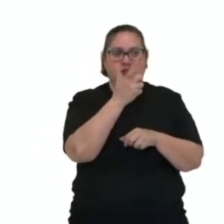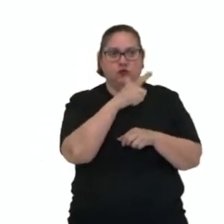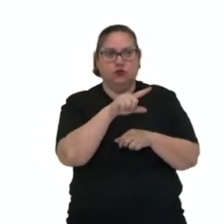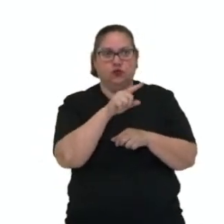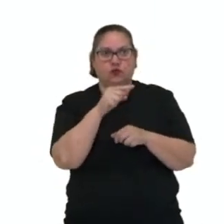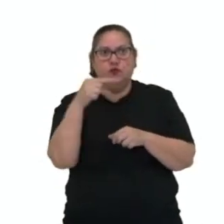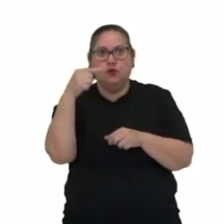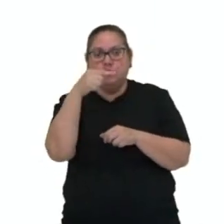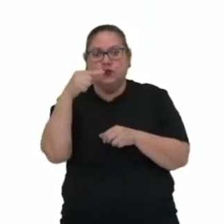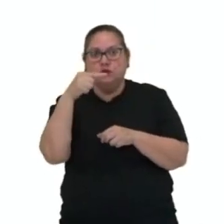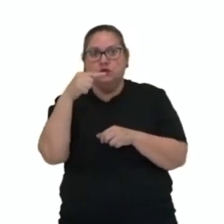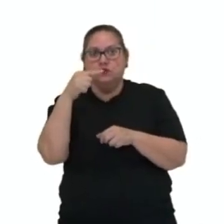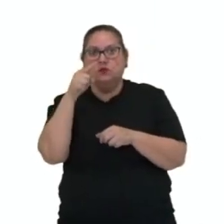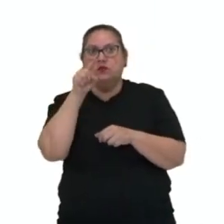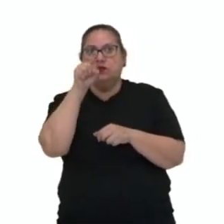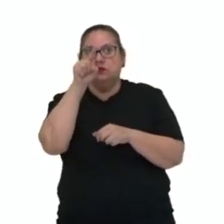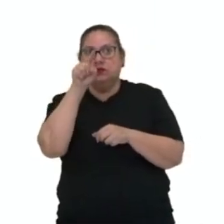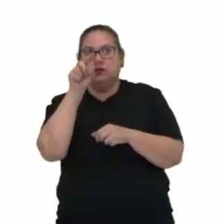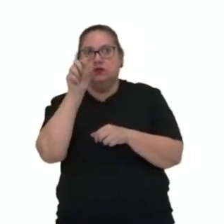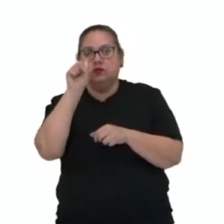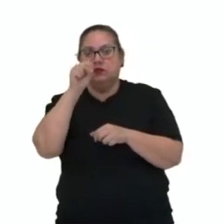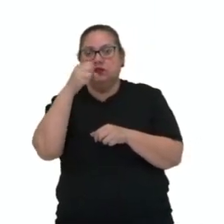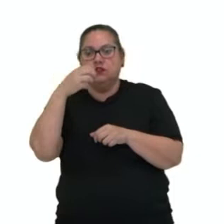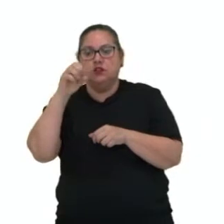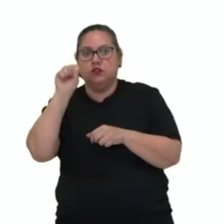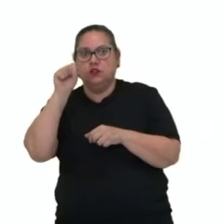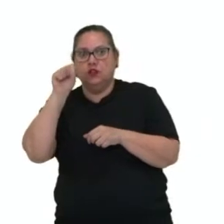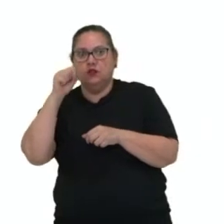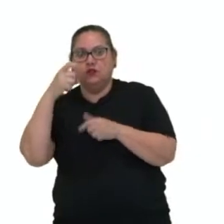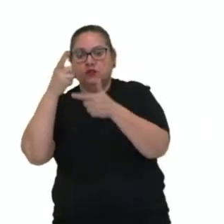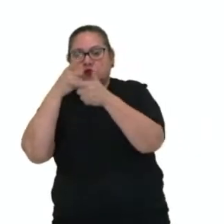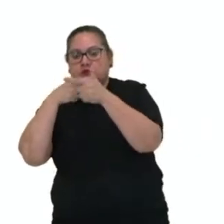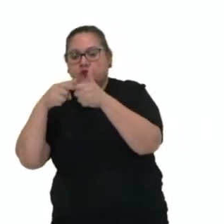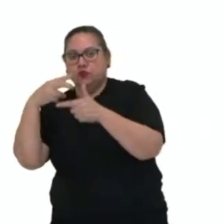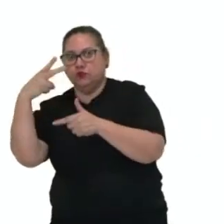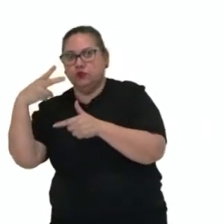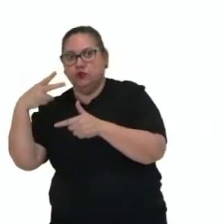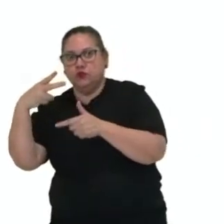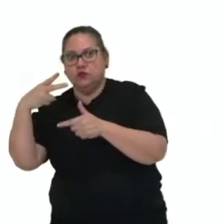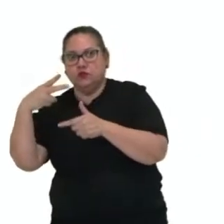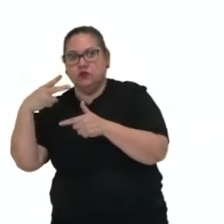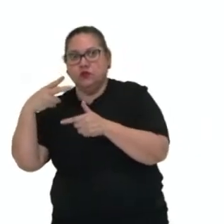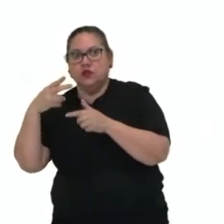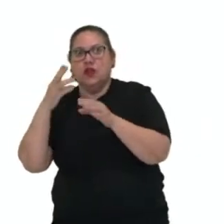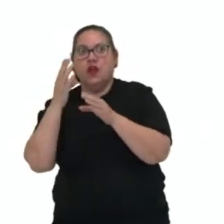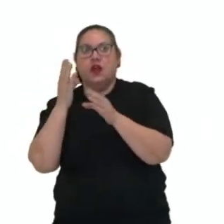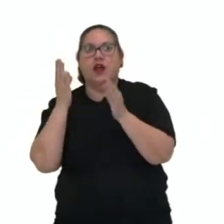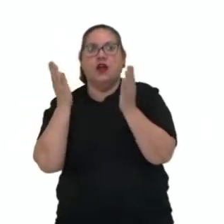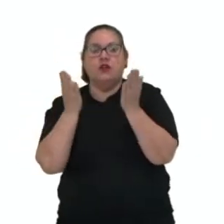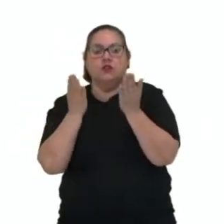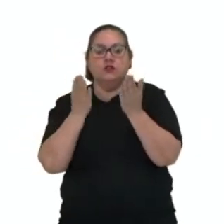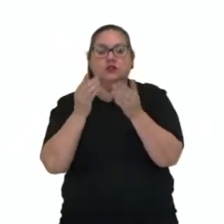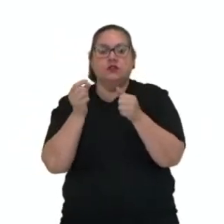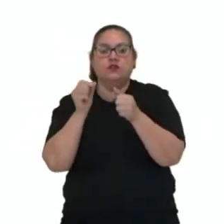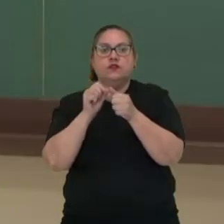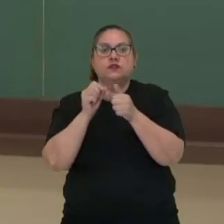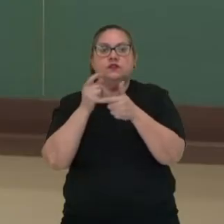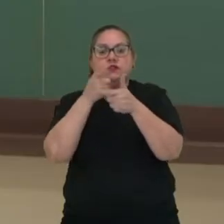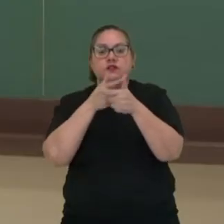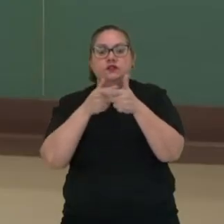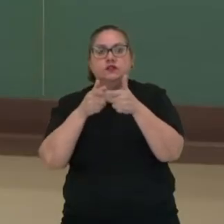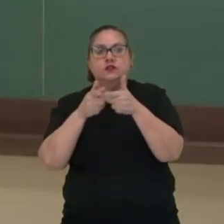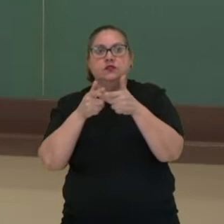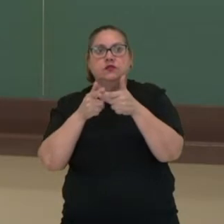menos, resolvendo o que está dentro do parênteses, tenho 88, divididos por 2, que é agora isso aqui que eu vou resolver, porque